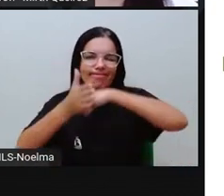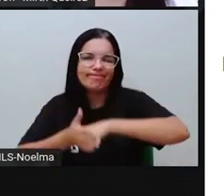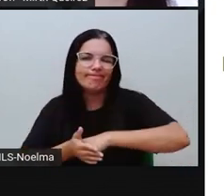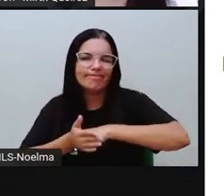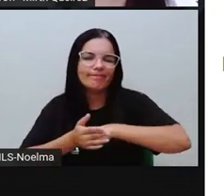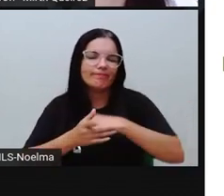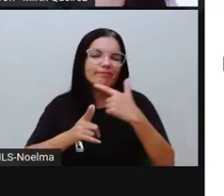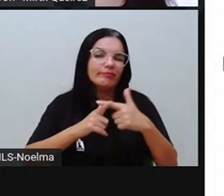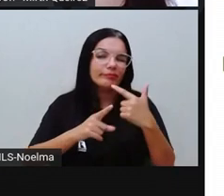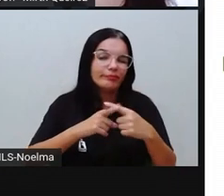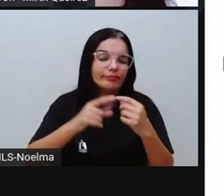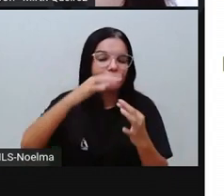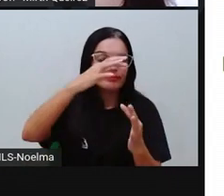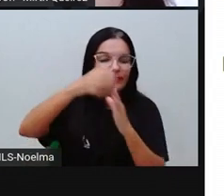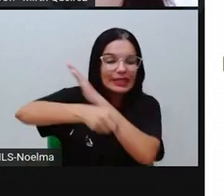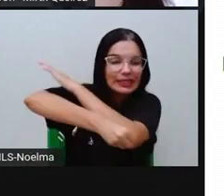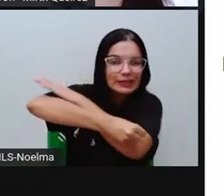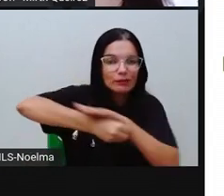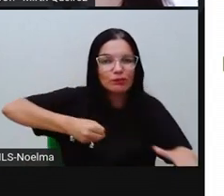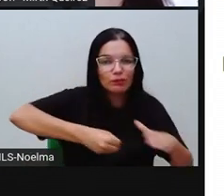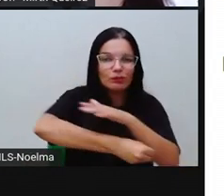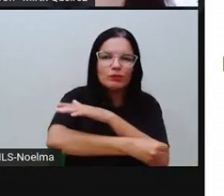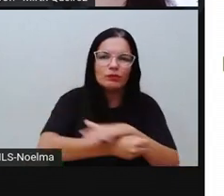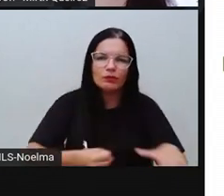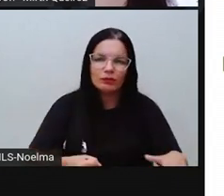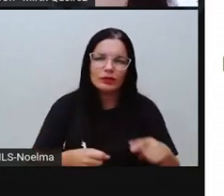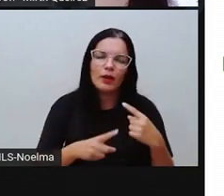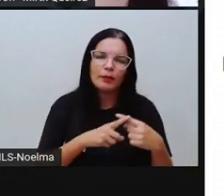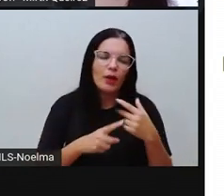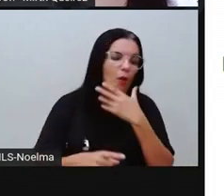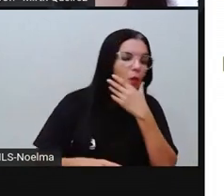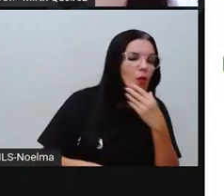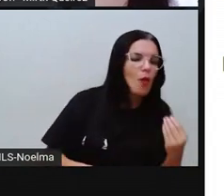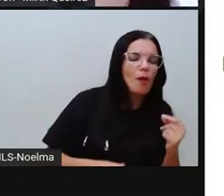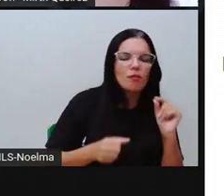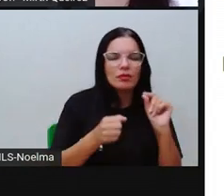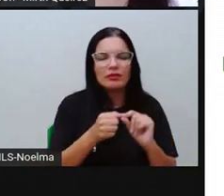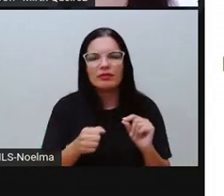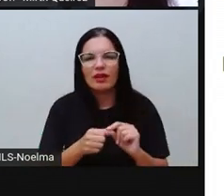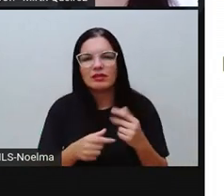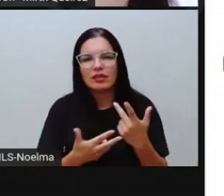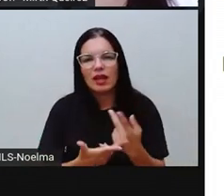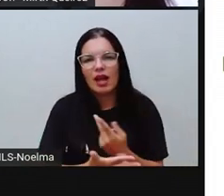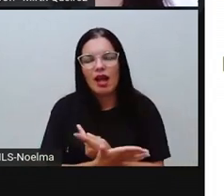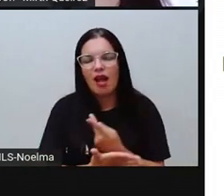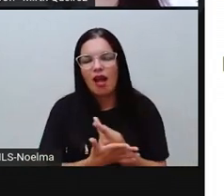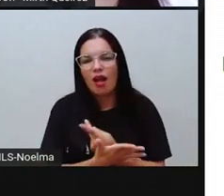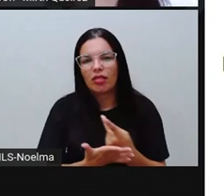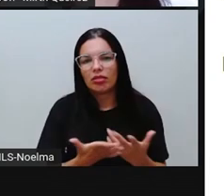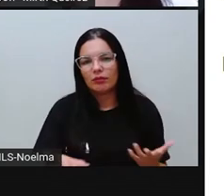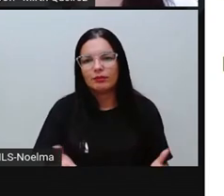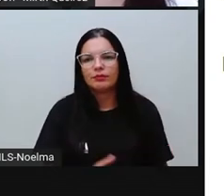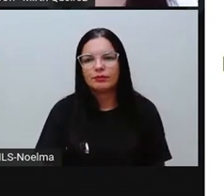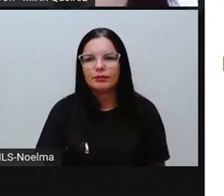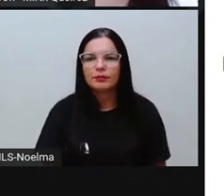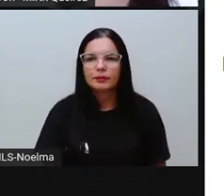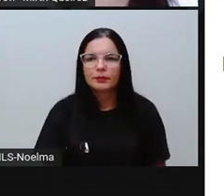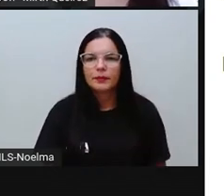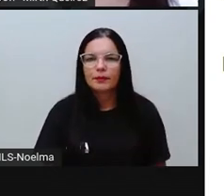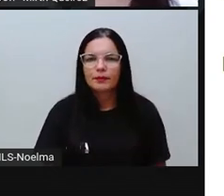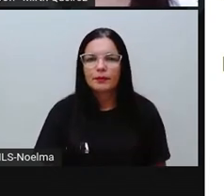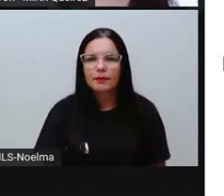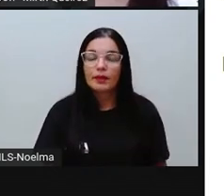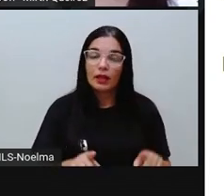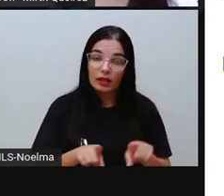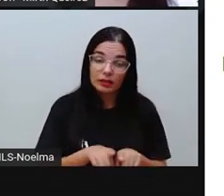Quando a gente fala sobre ações antrópicas, são ações provocadas pelo homem, certo? Pela ação do homem. Então,